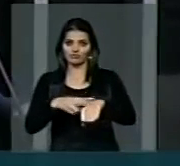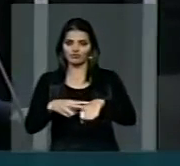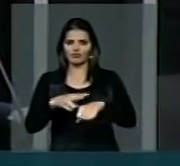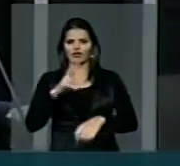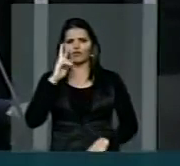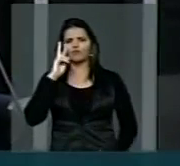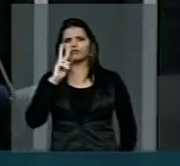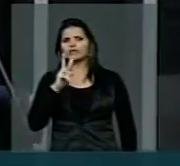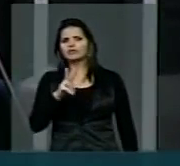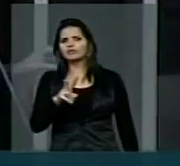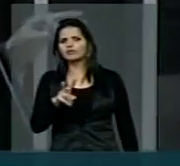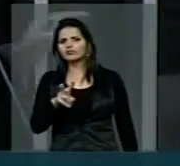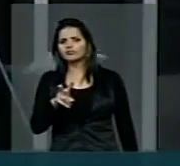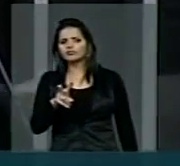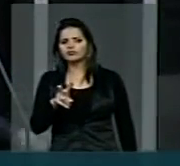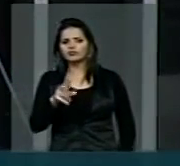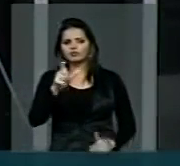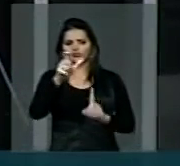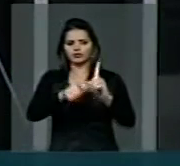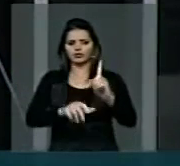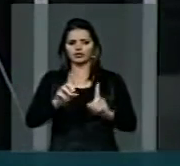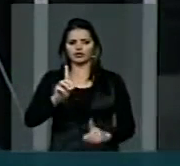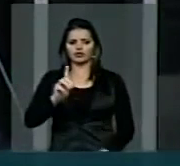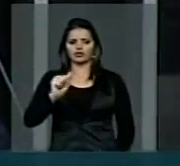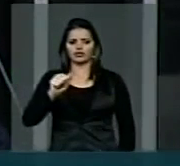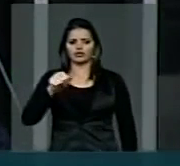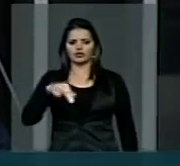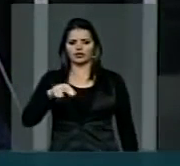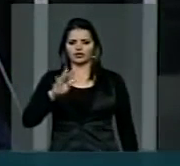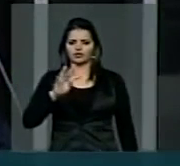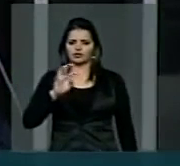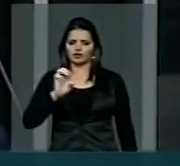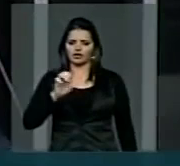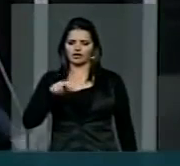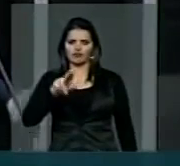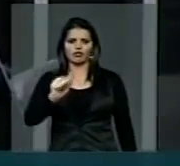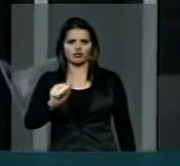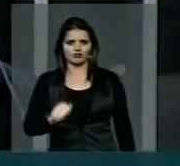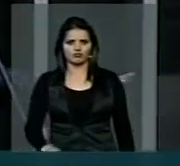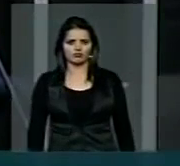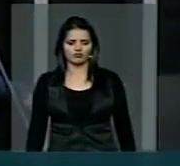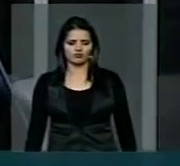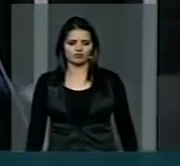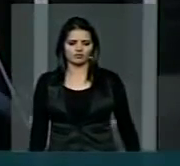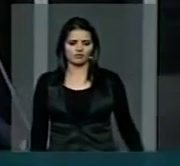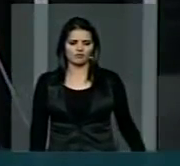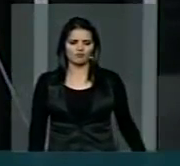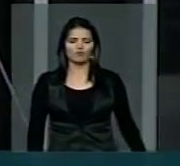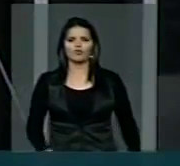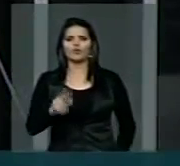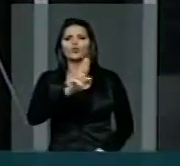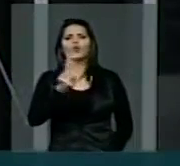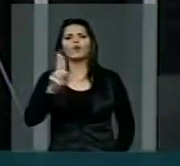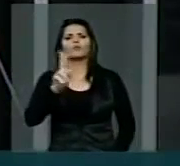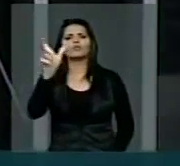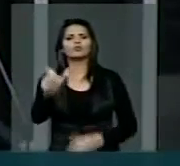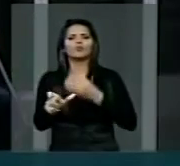o Dantena. O Dantena, todo mundo sabe que faz um programa